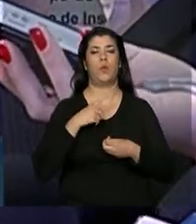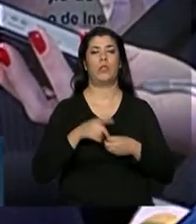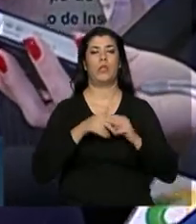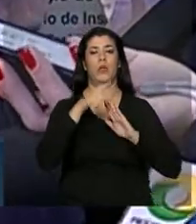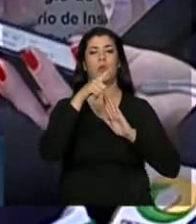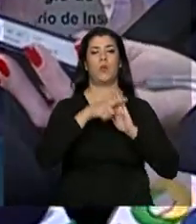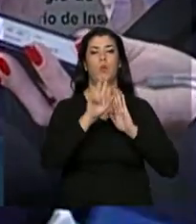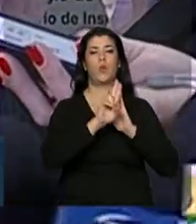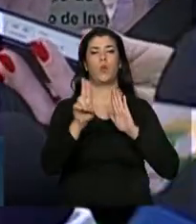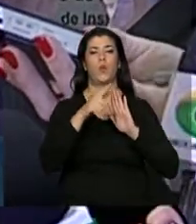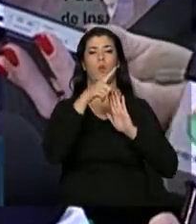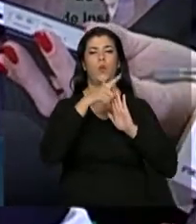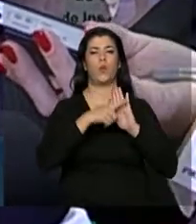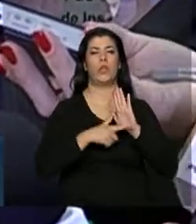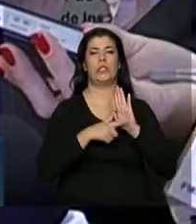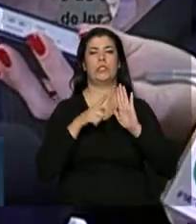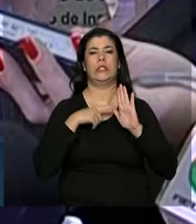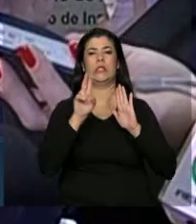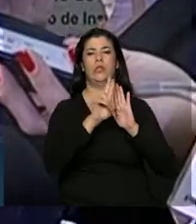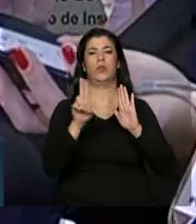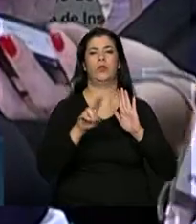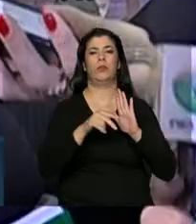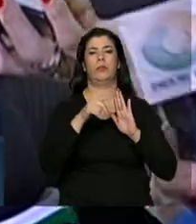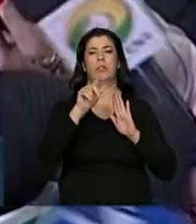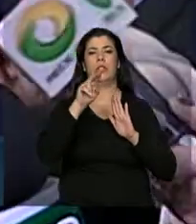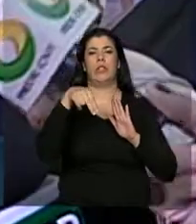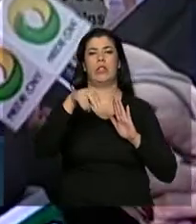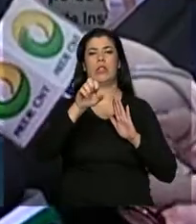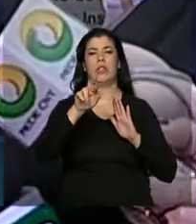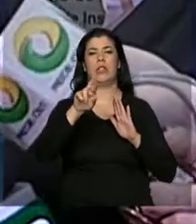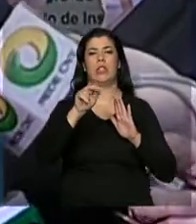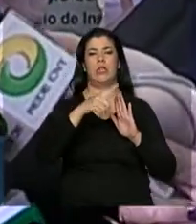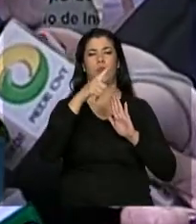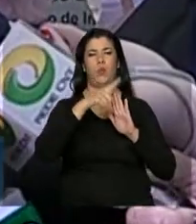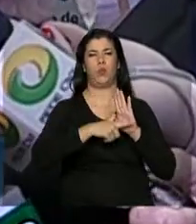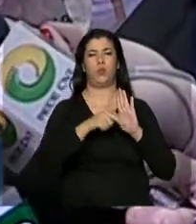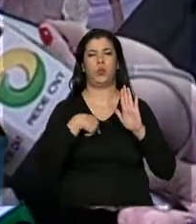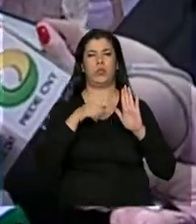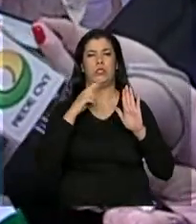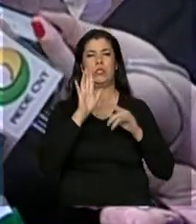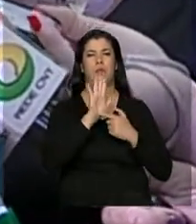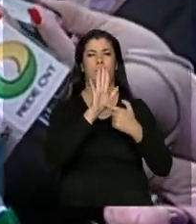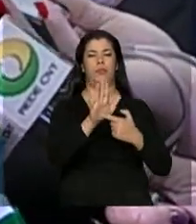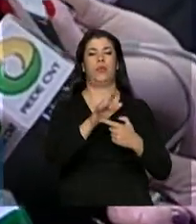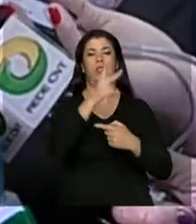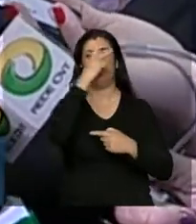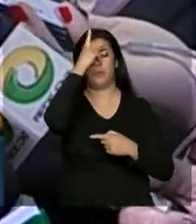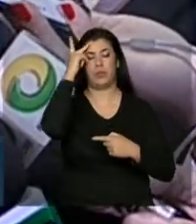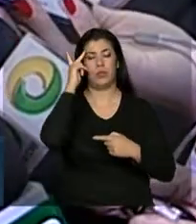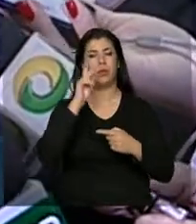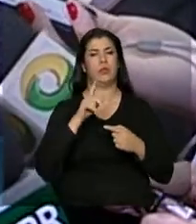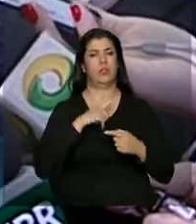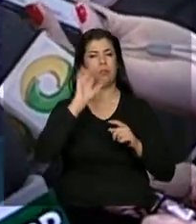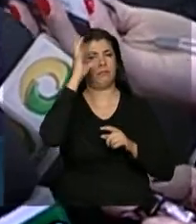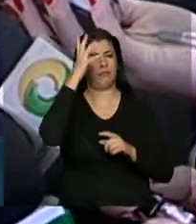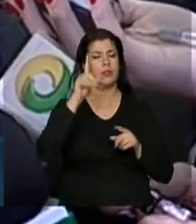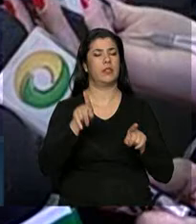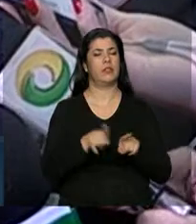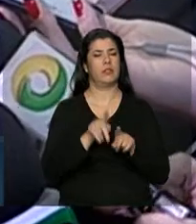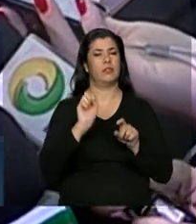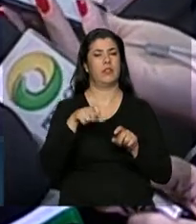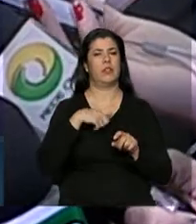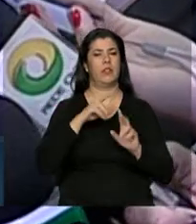A lista negra... Continua proibida e faz diferença essa divulgação? Faz a diferença. Há uma decisão do Supremo Tribunal Federal,